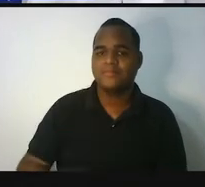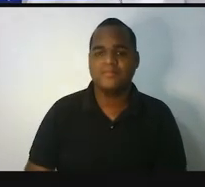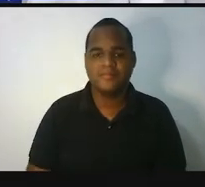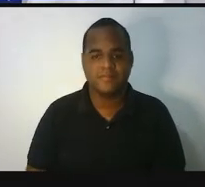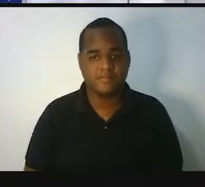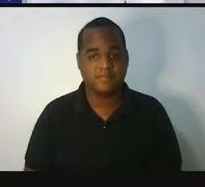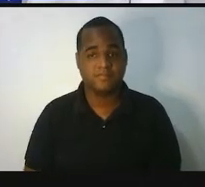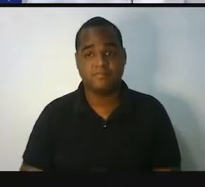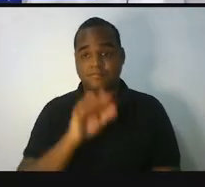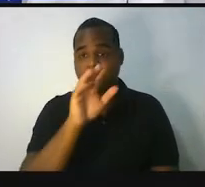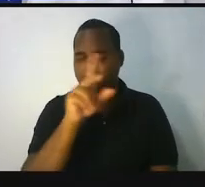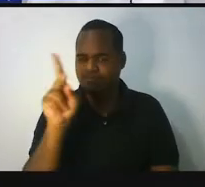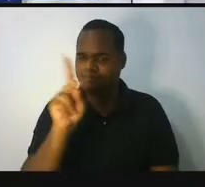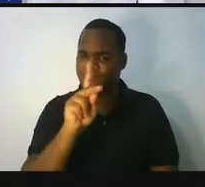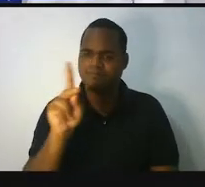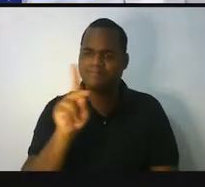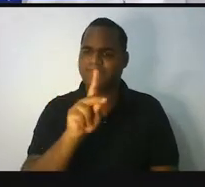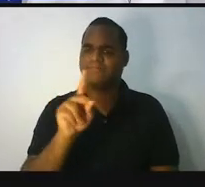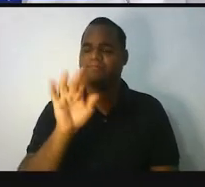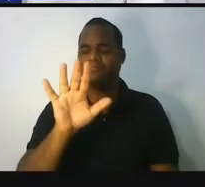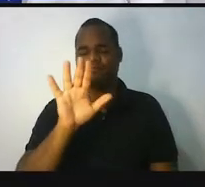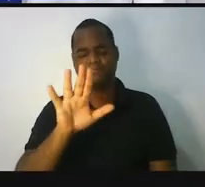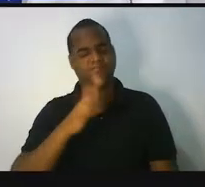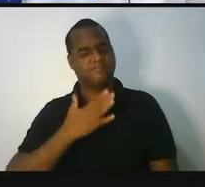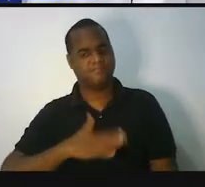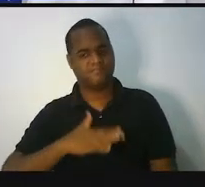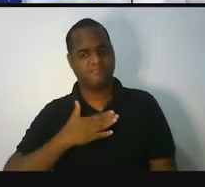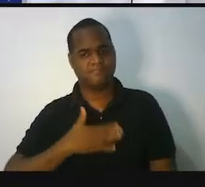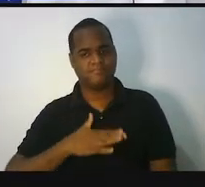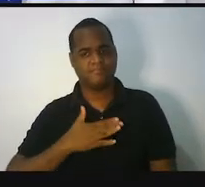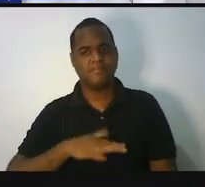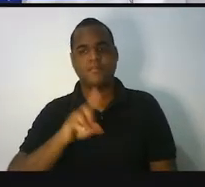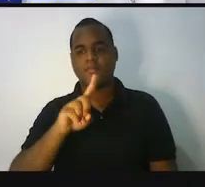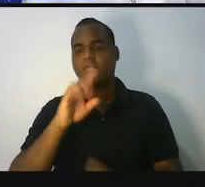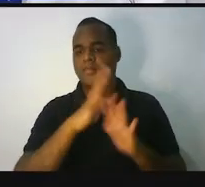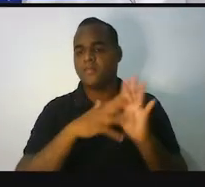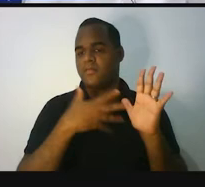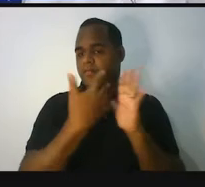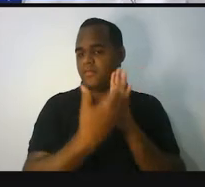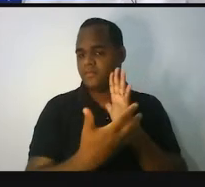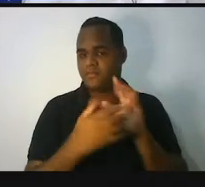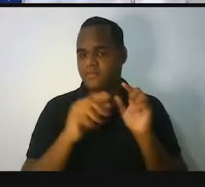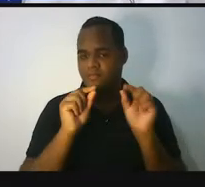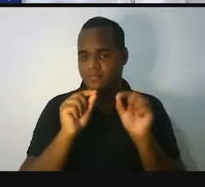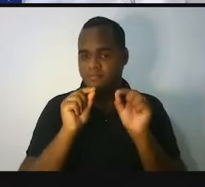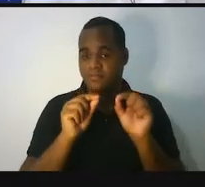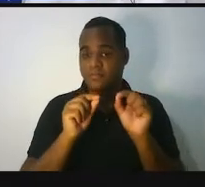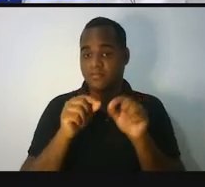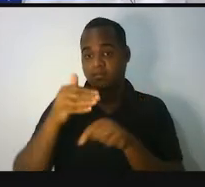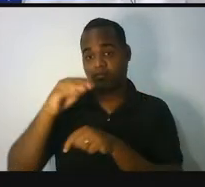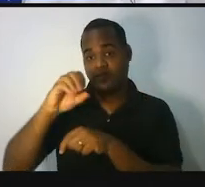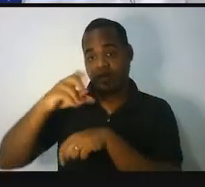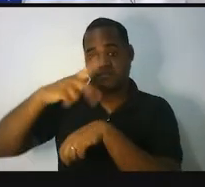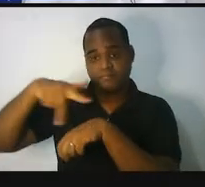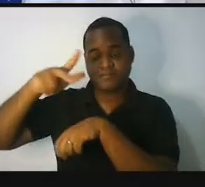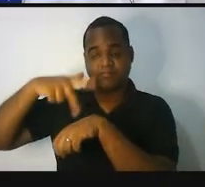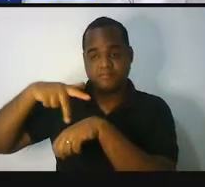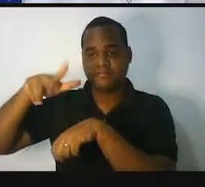Professor, peraí, essa tabela tem 10 países.